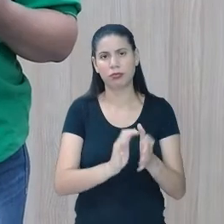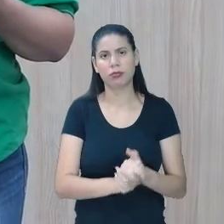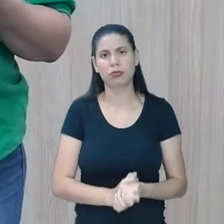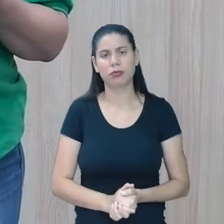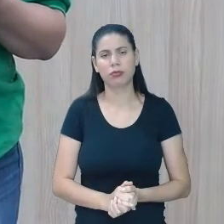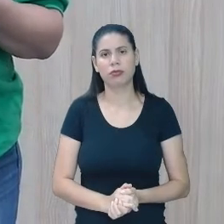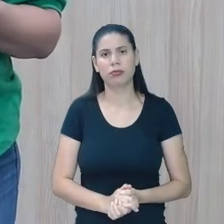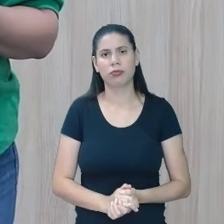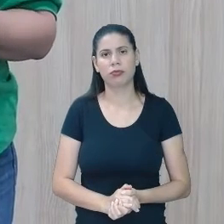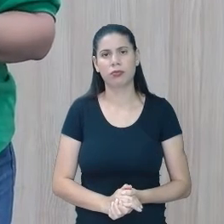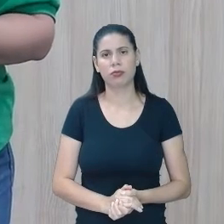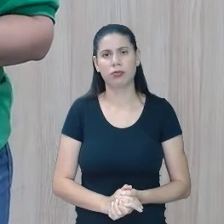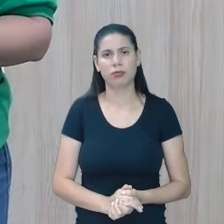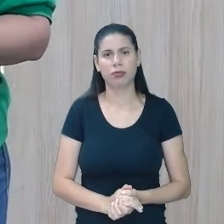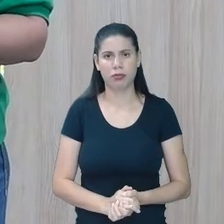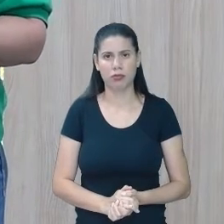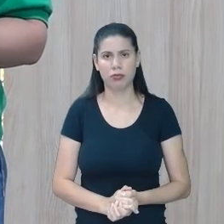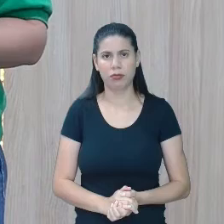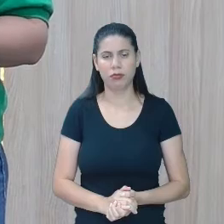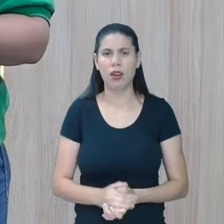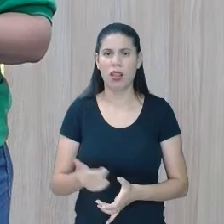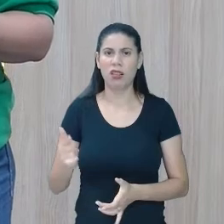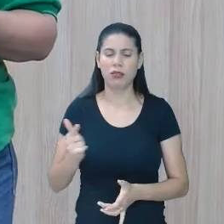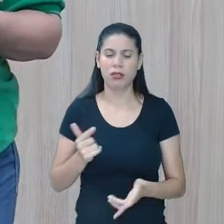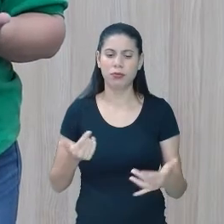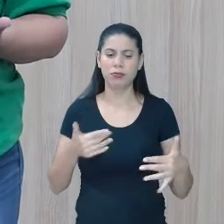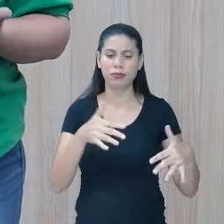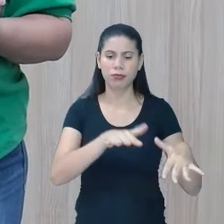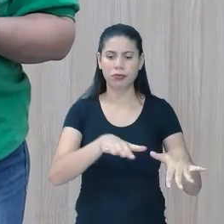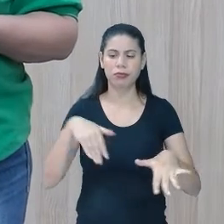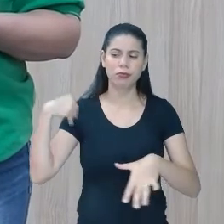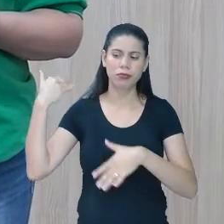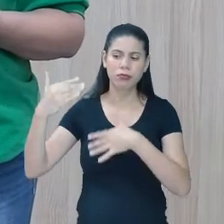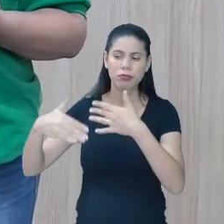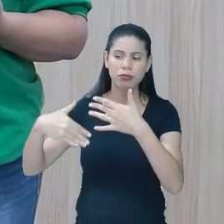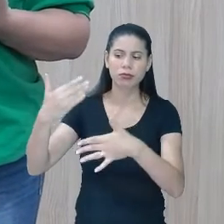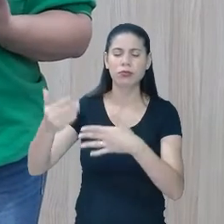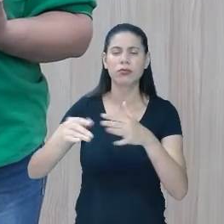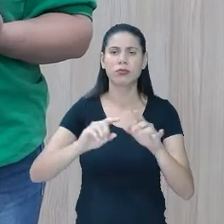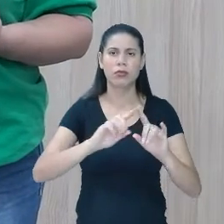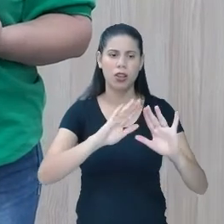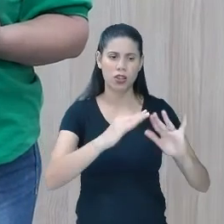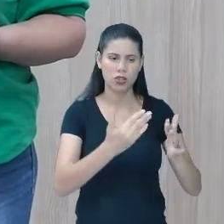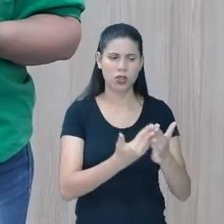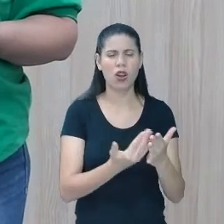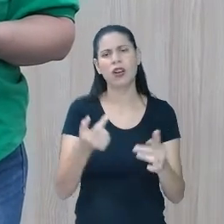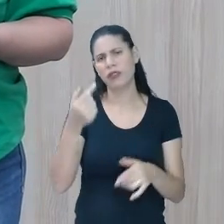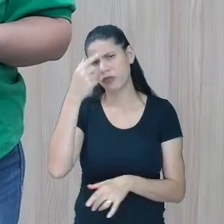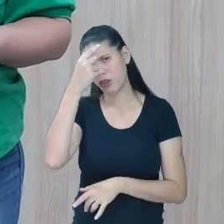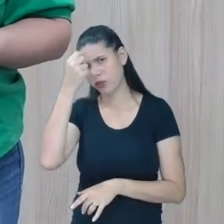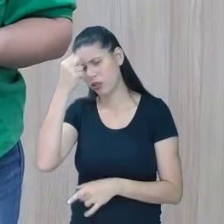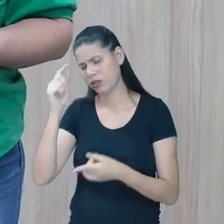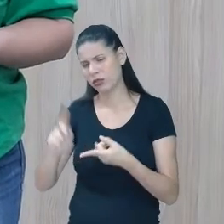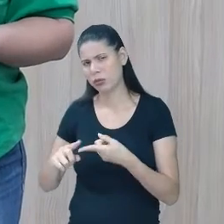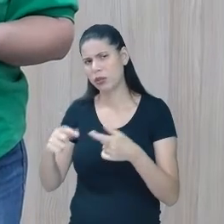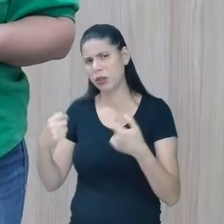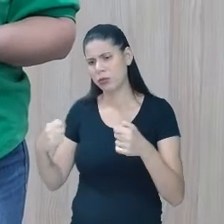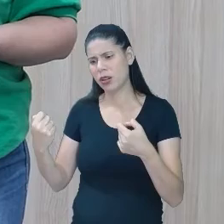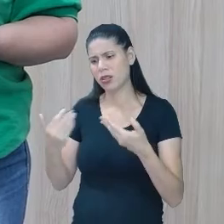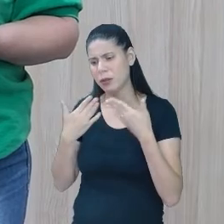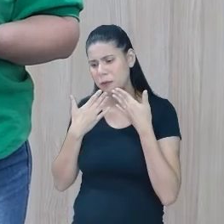vida da inclusão, seja na escola. Precisa, as universidades precisam sim,